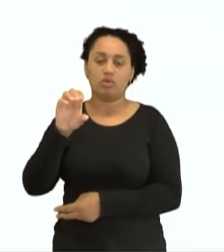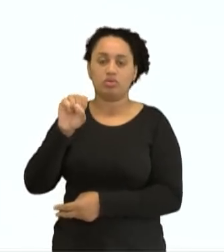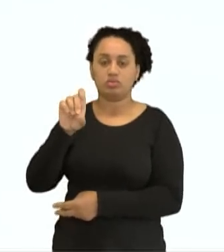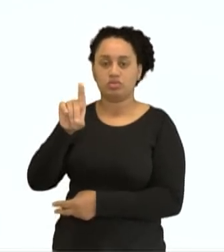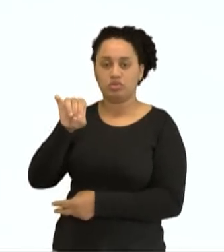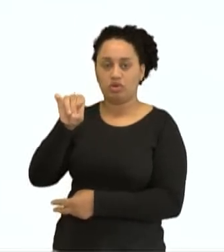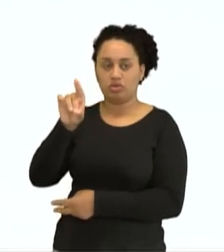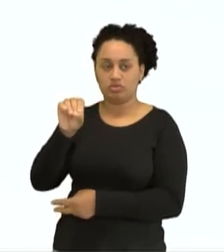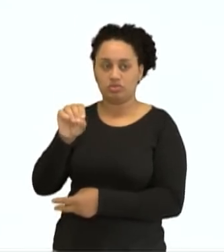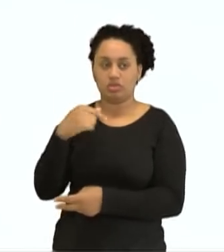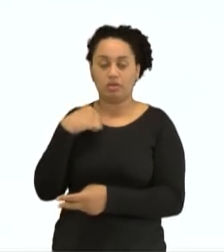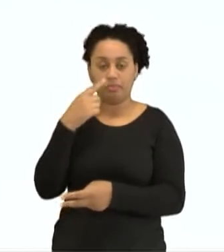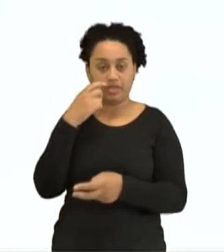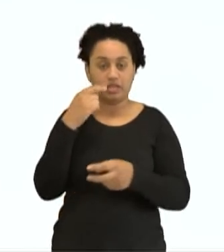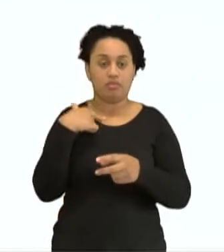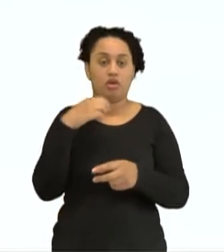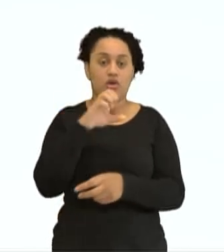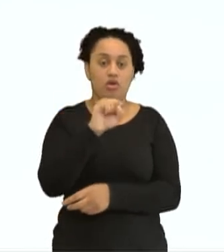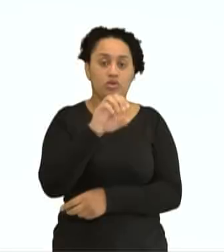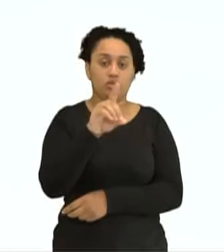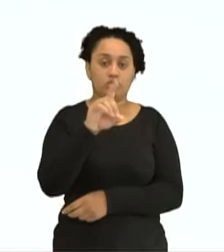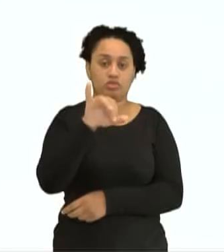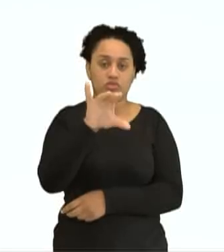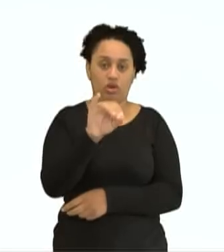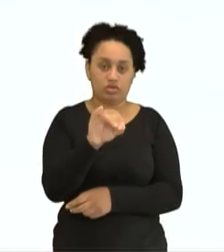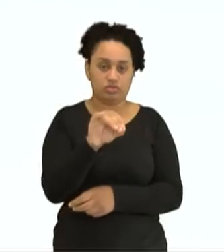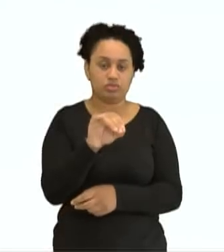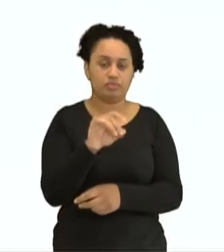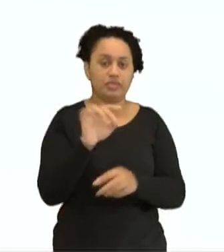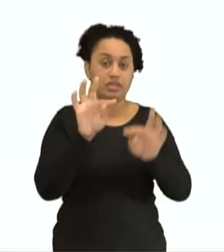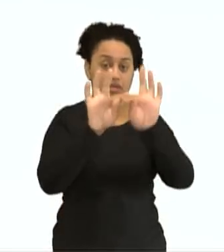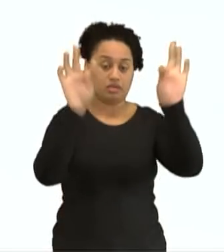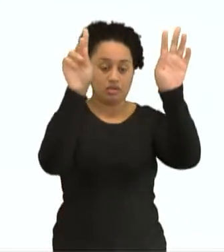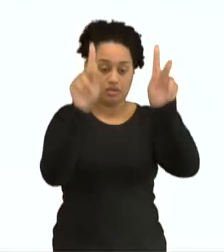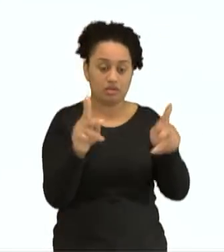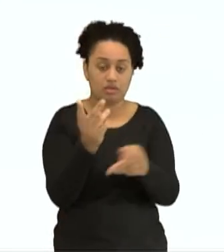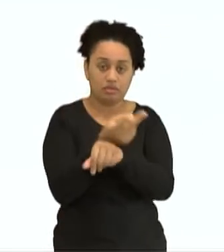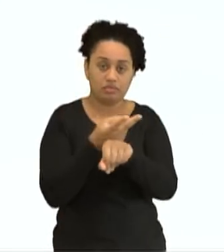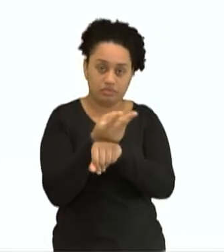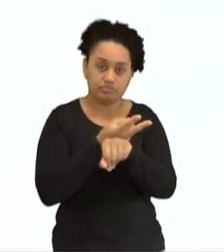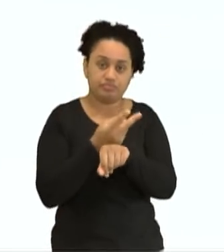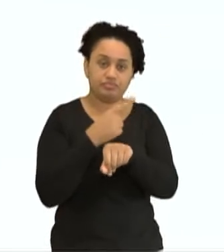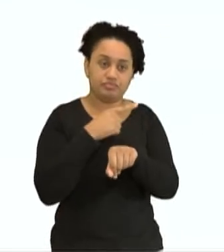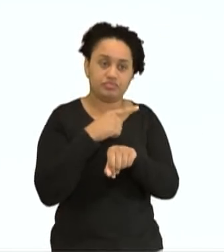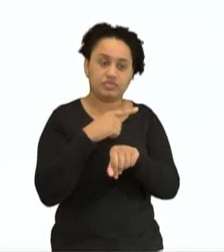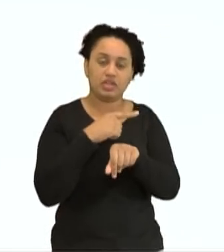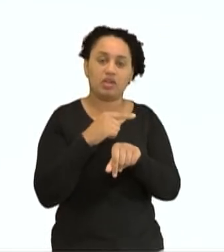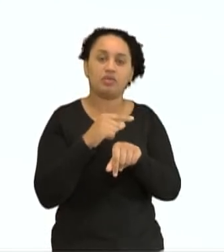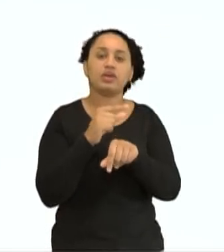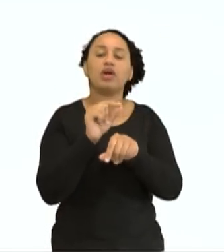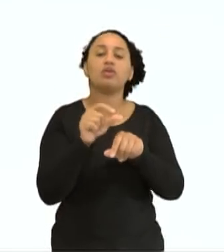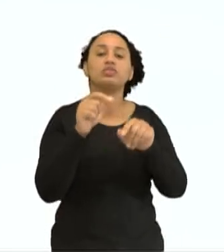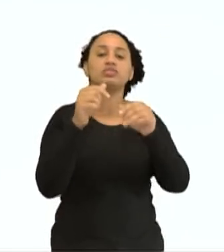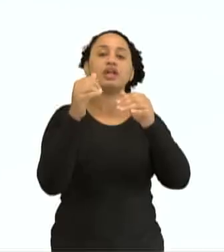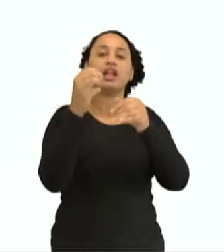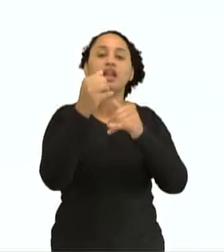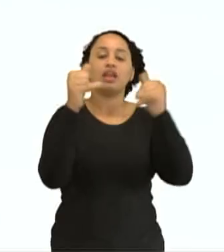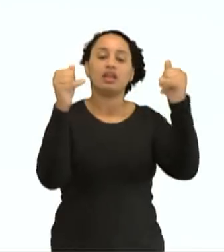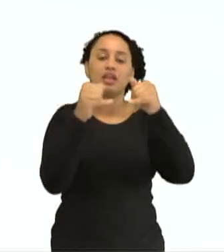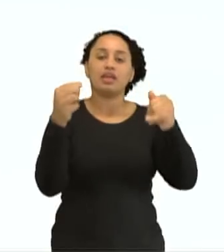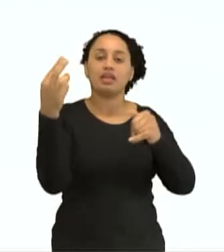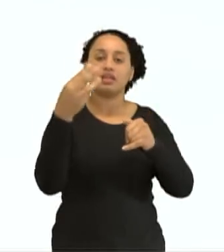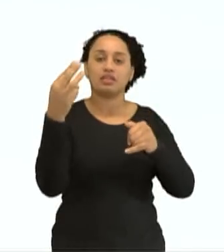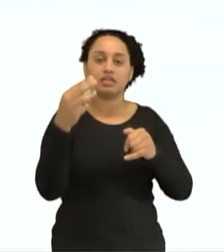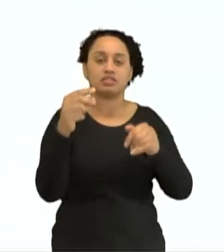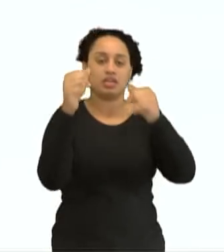Olha o elemento sódio aqui, pessoal. Vejam na tabela periódica lá. Ele está na terceira linha, ou